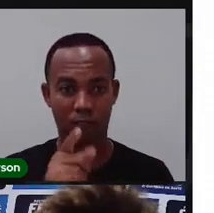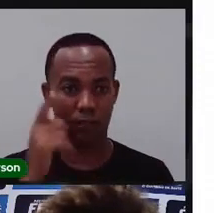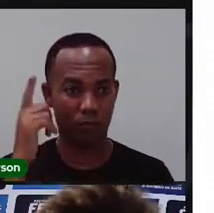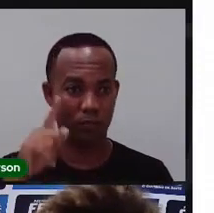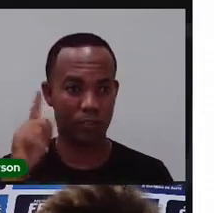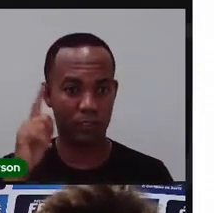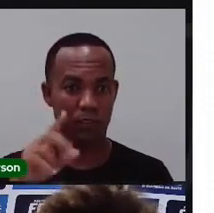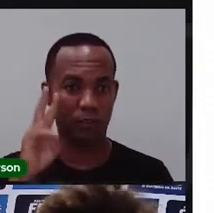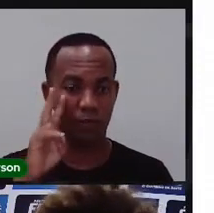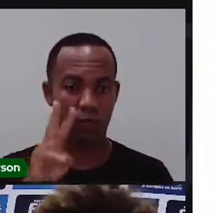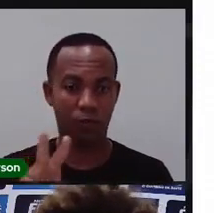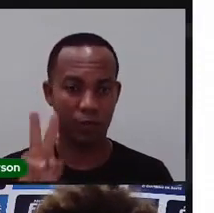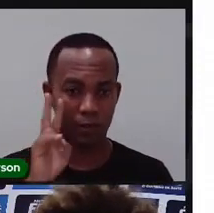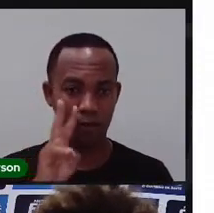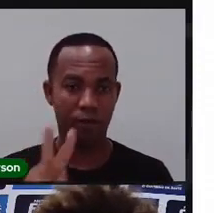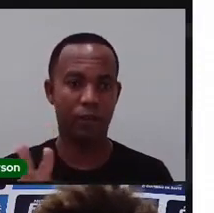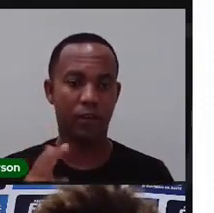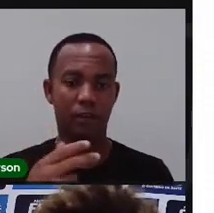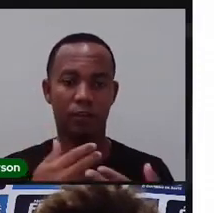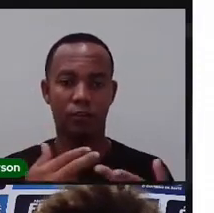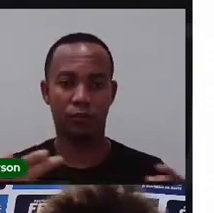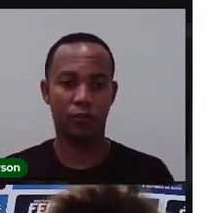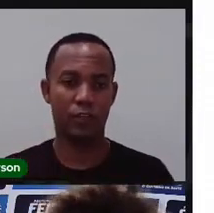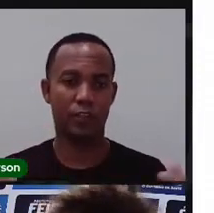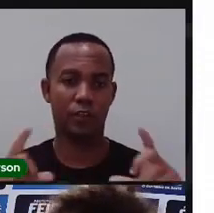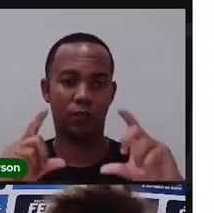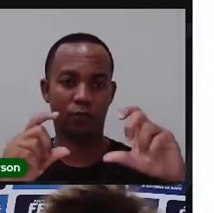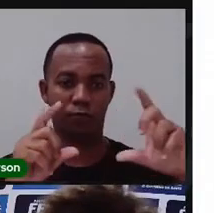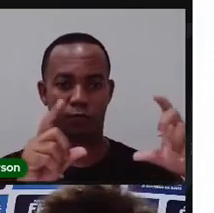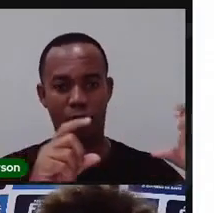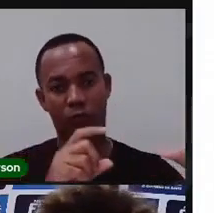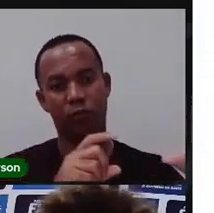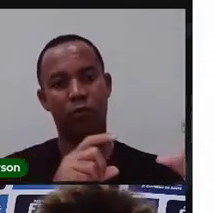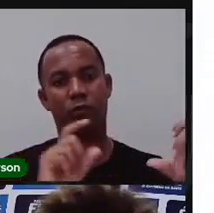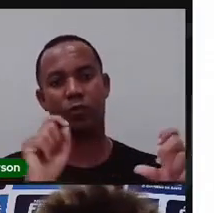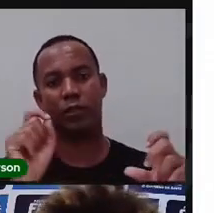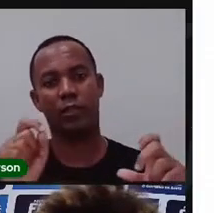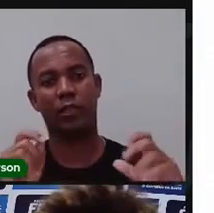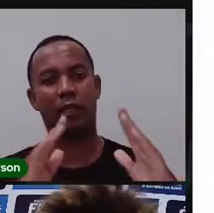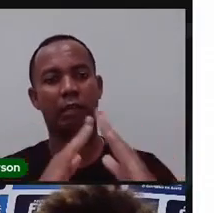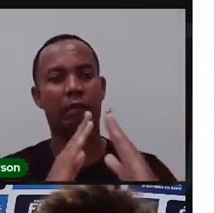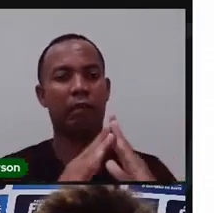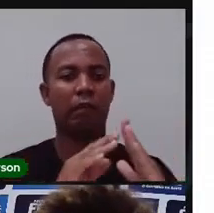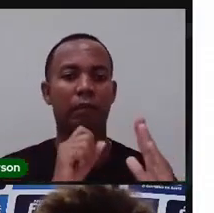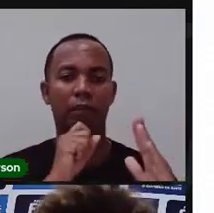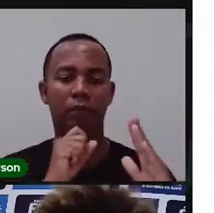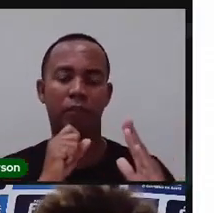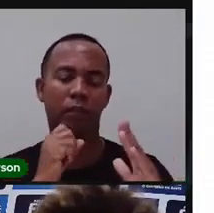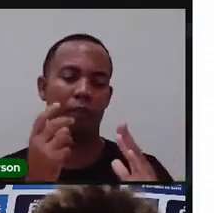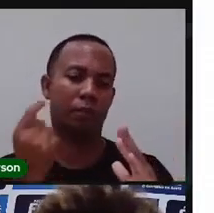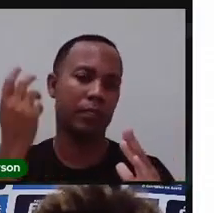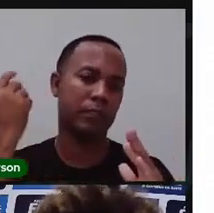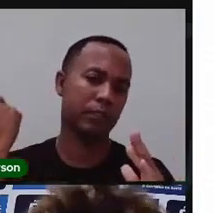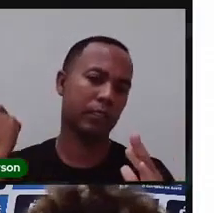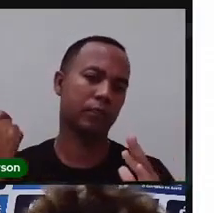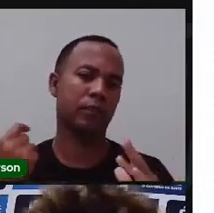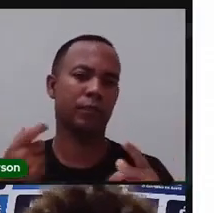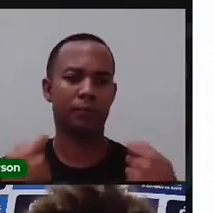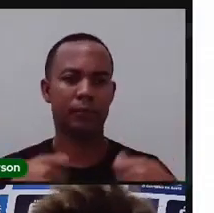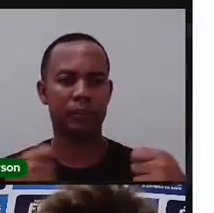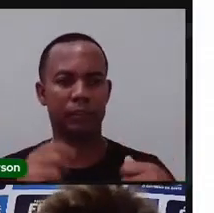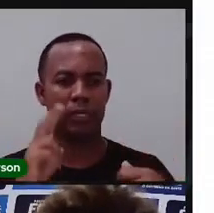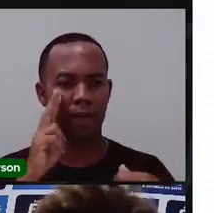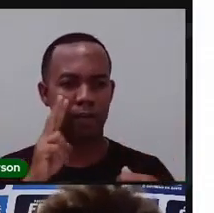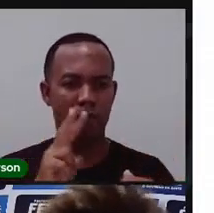conseguiram visualizar vários patrimônios culturais, materiais e imateriais. Olhem no bairro de vocês,